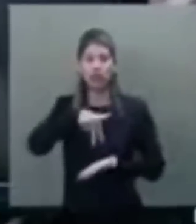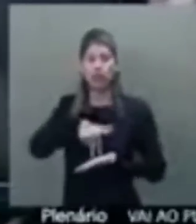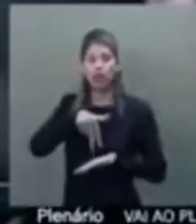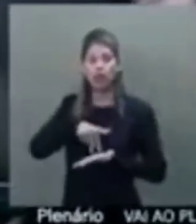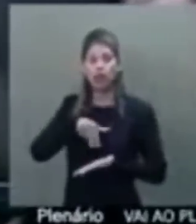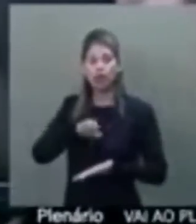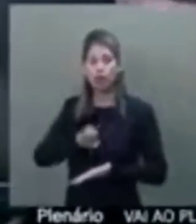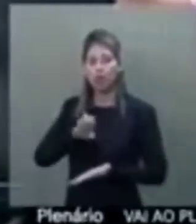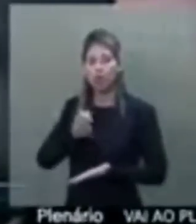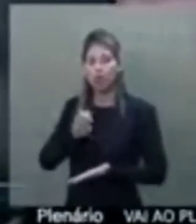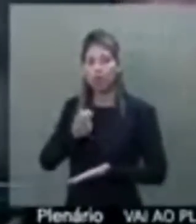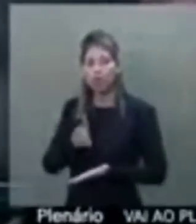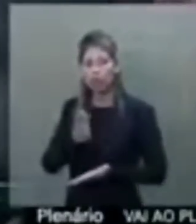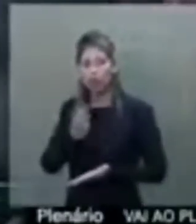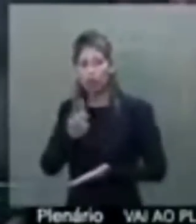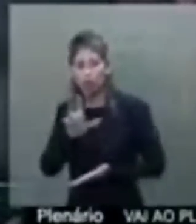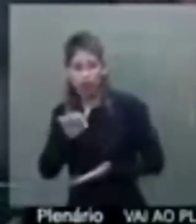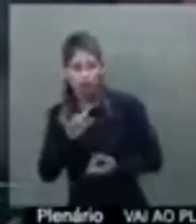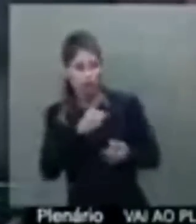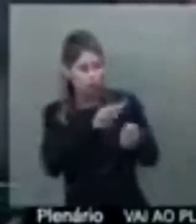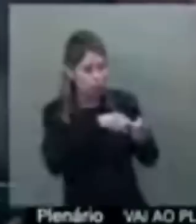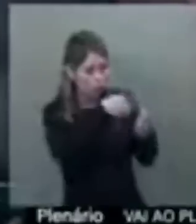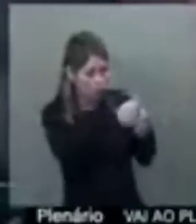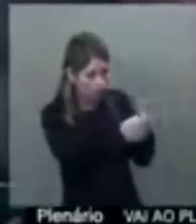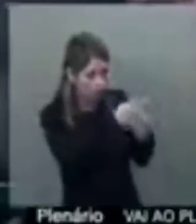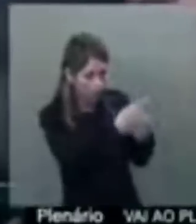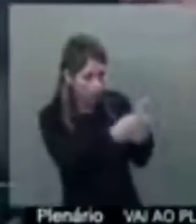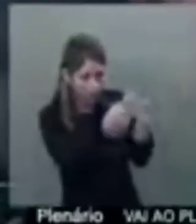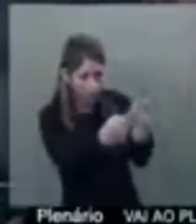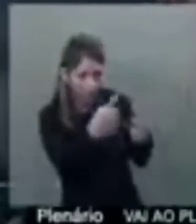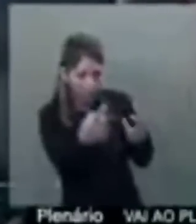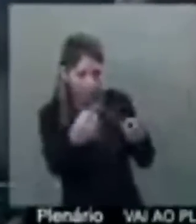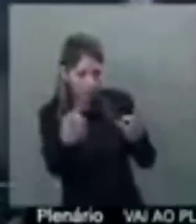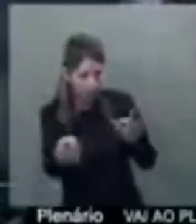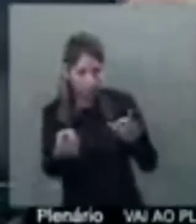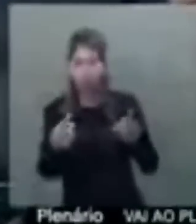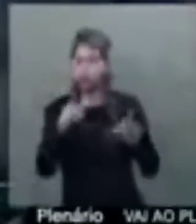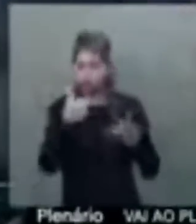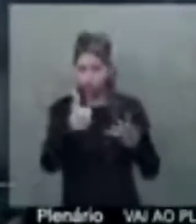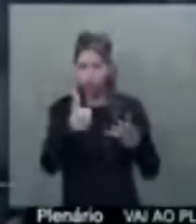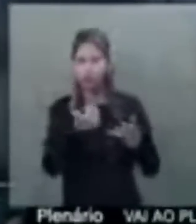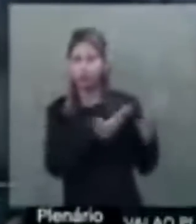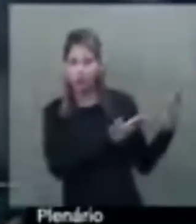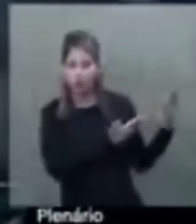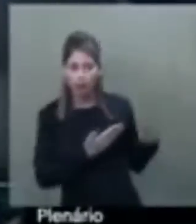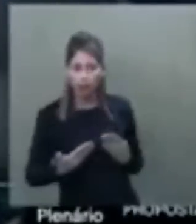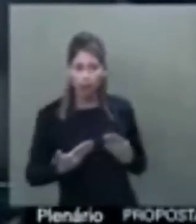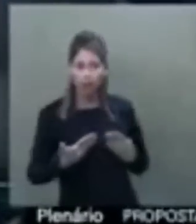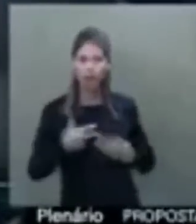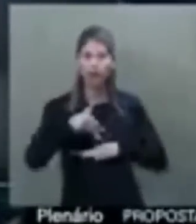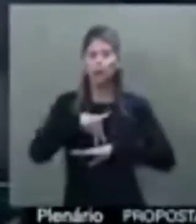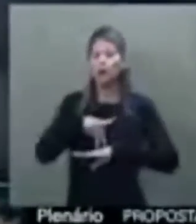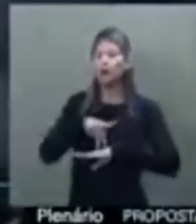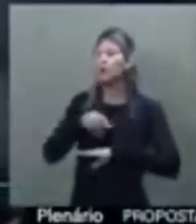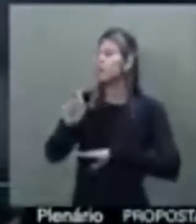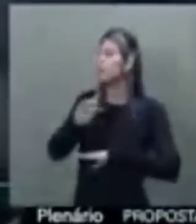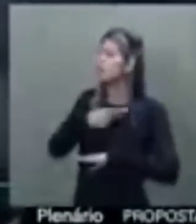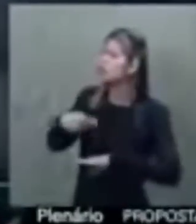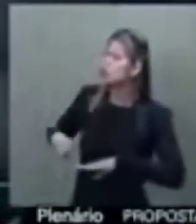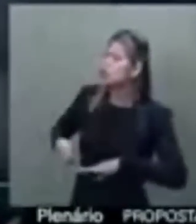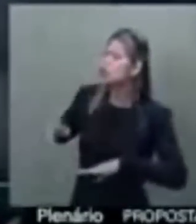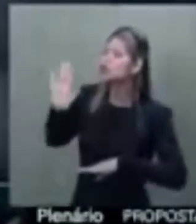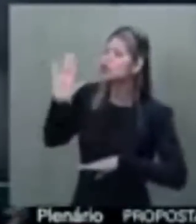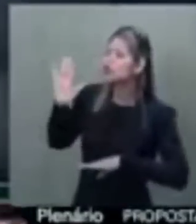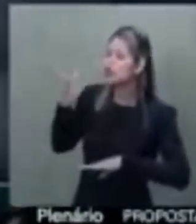Confúcio Moura, Chico Rodrigues e Carlos Favra. Senhor presidente, só pela ordem, um instantinho, senhor presidente, só pela